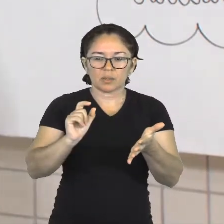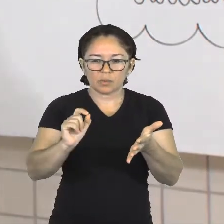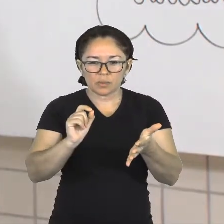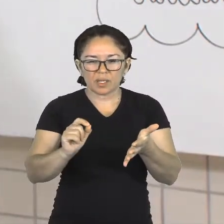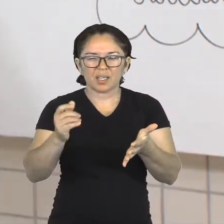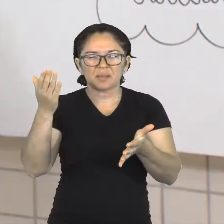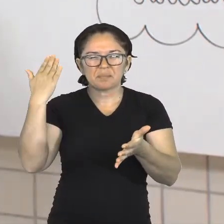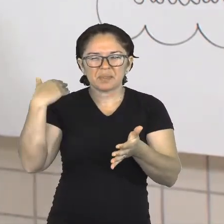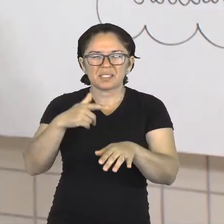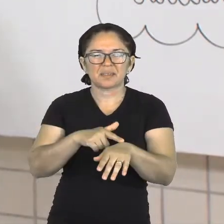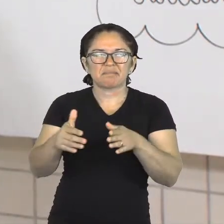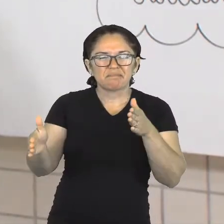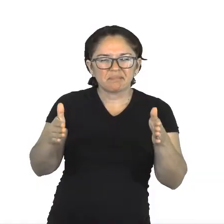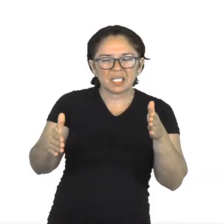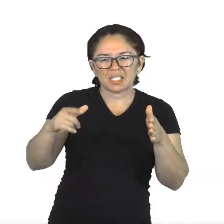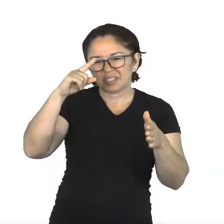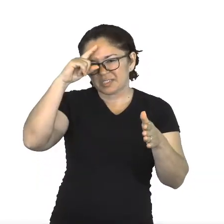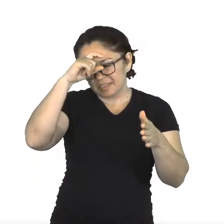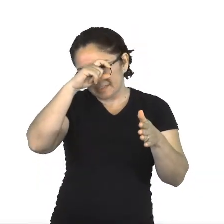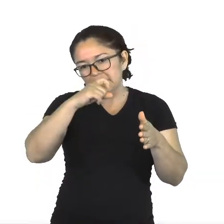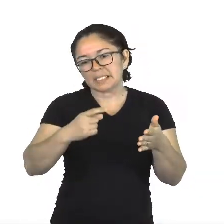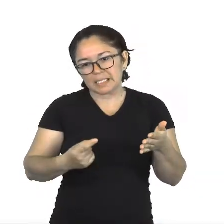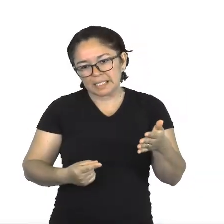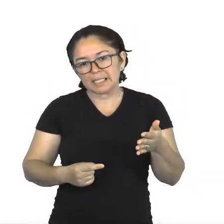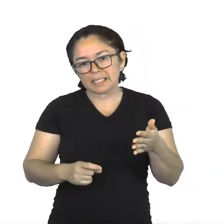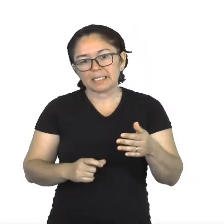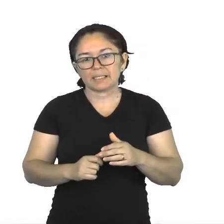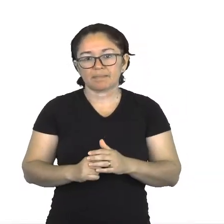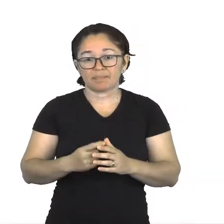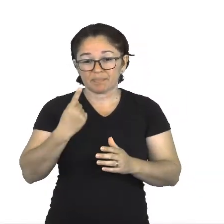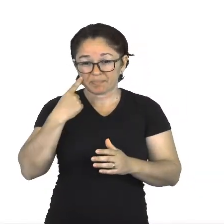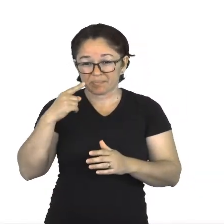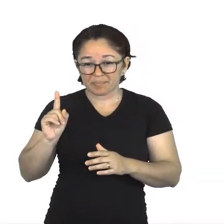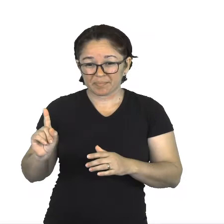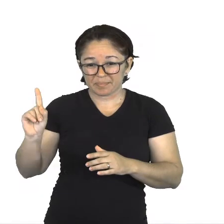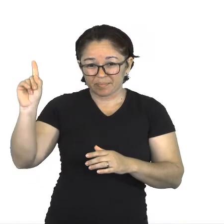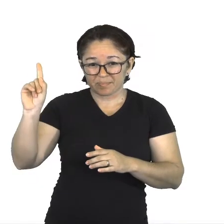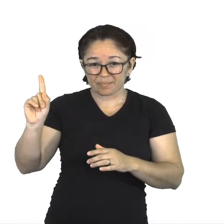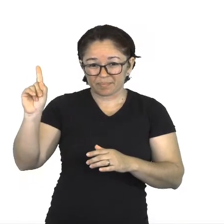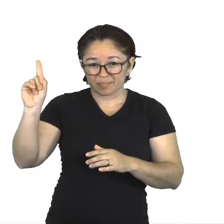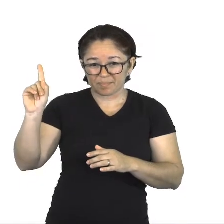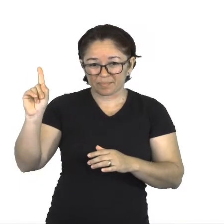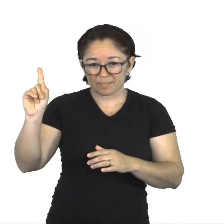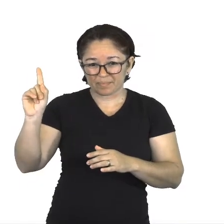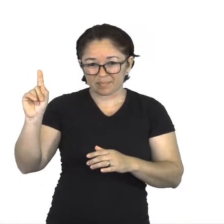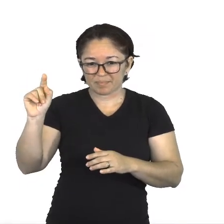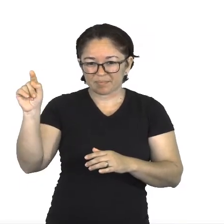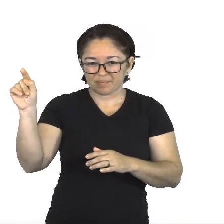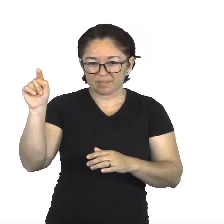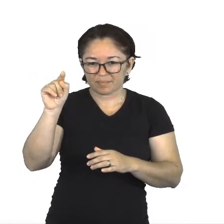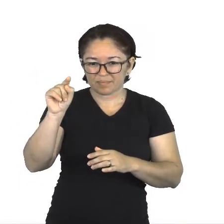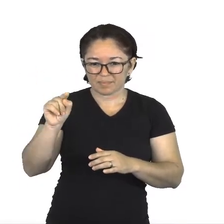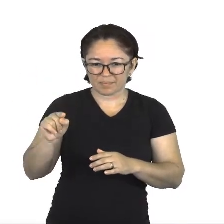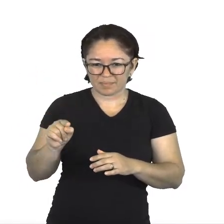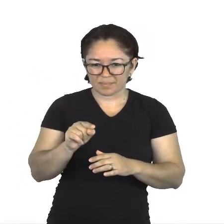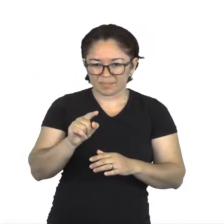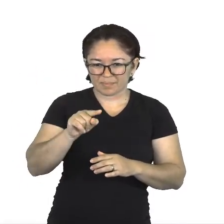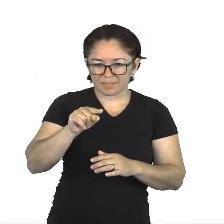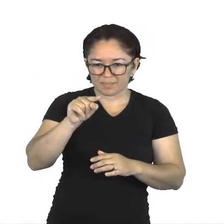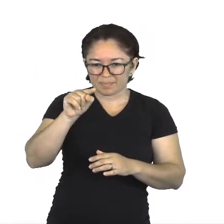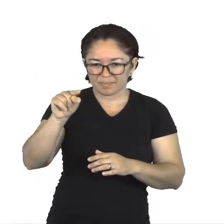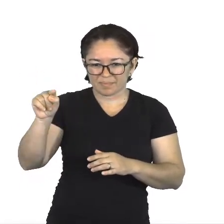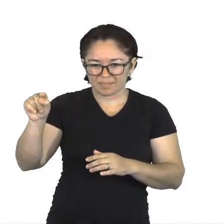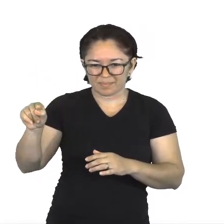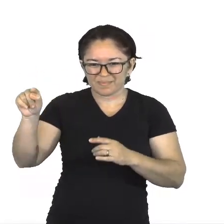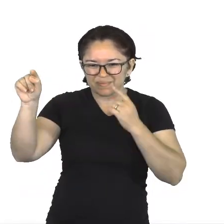período. Veja aí nessa imagem, a gente tem um símbolo do nazismo, porque foi um período muito sobrio. É claro que